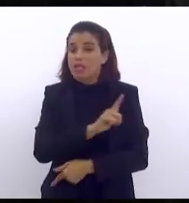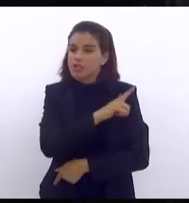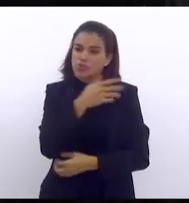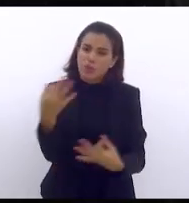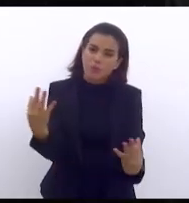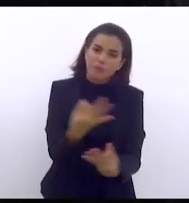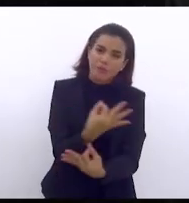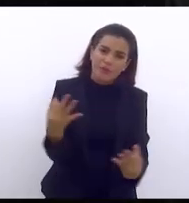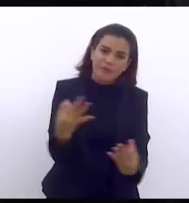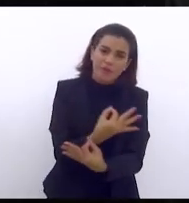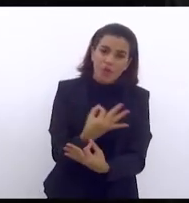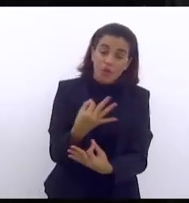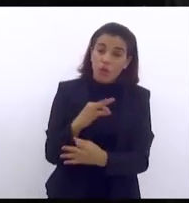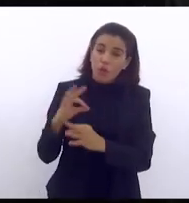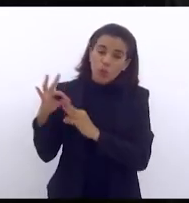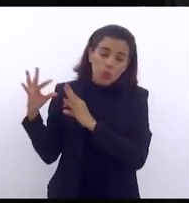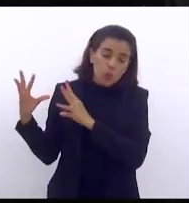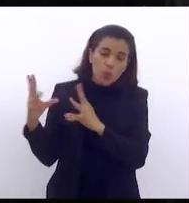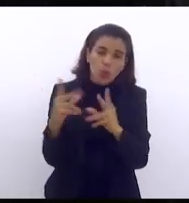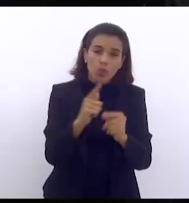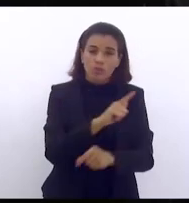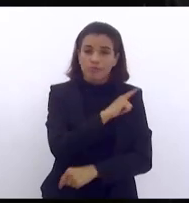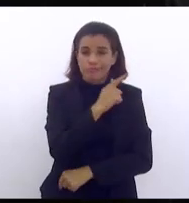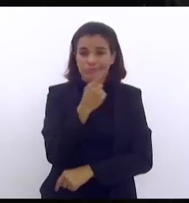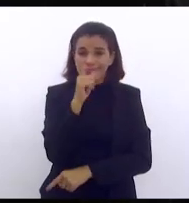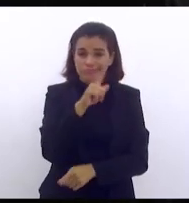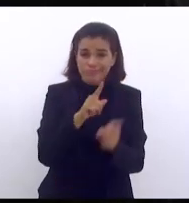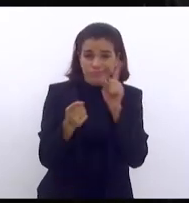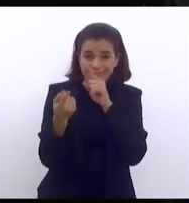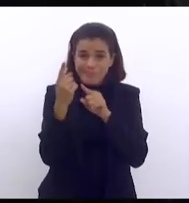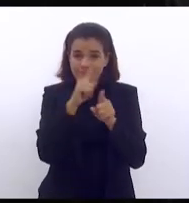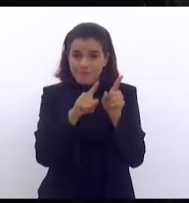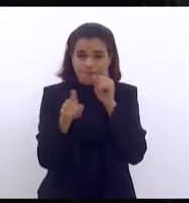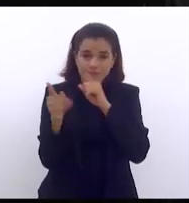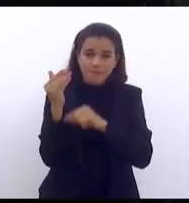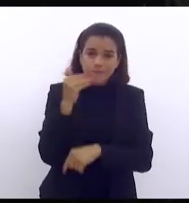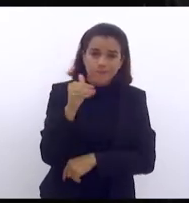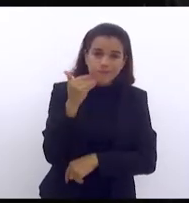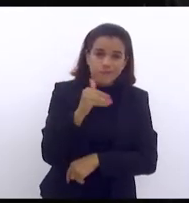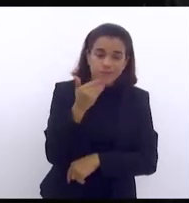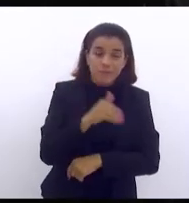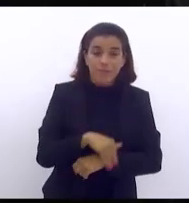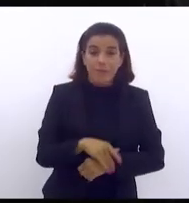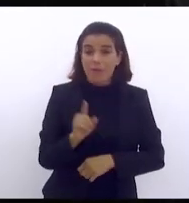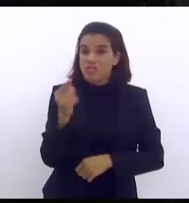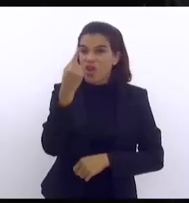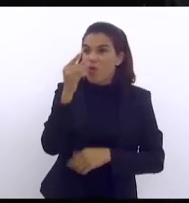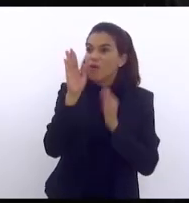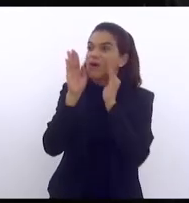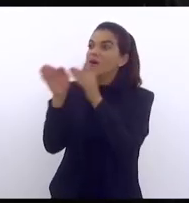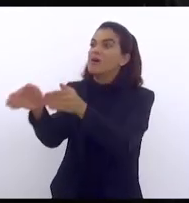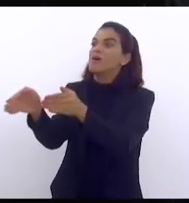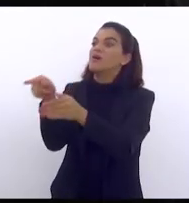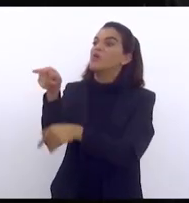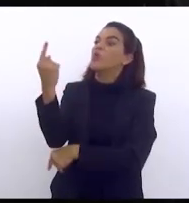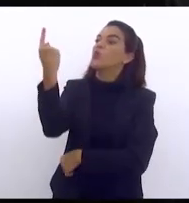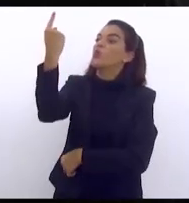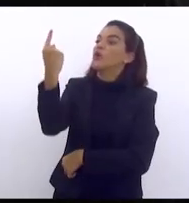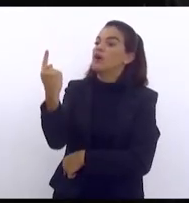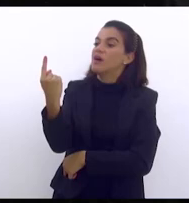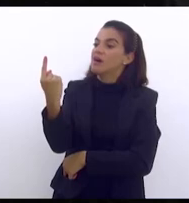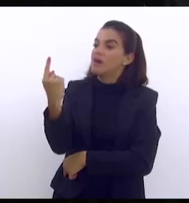todos os gestores é mas quando a gente quer a gente se entra só num gestor como os outros